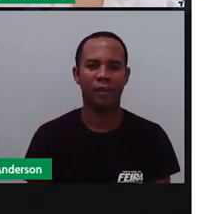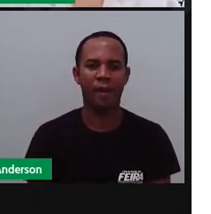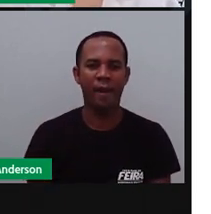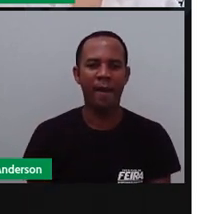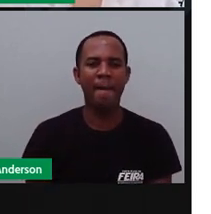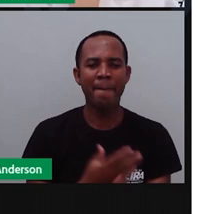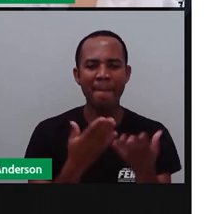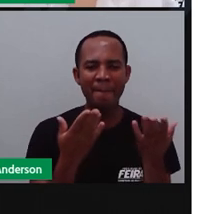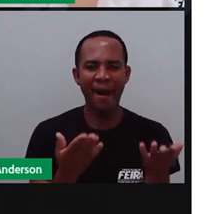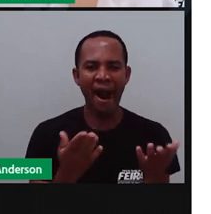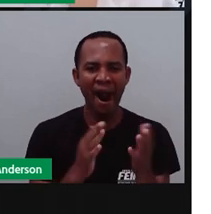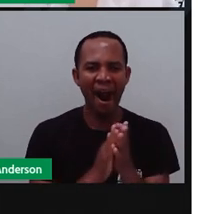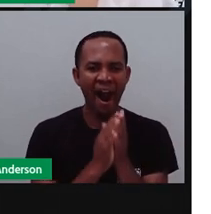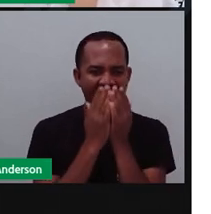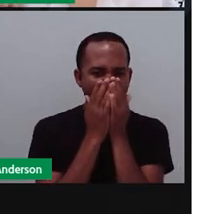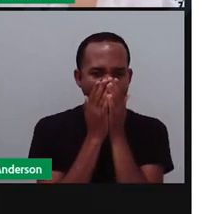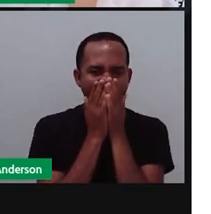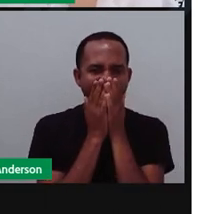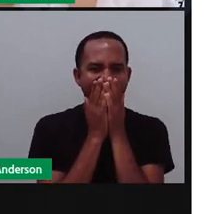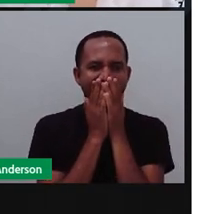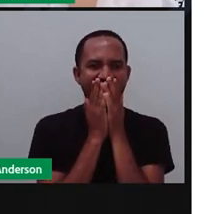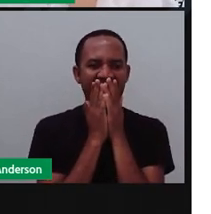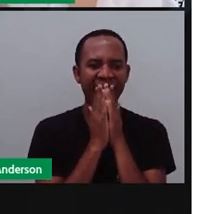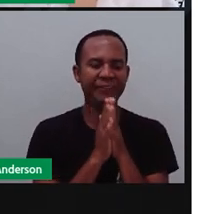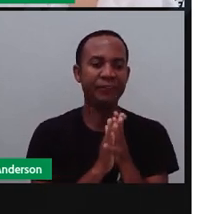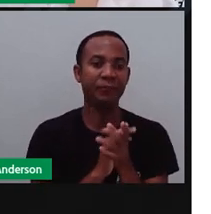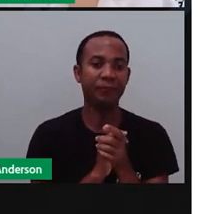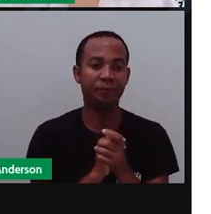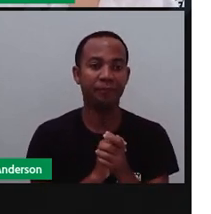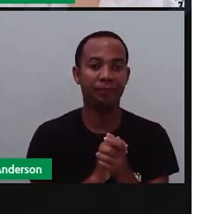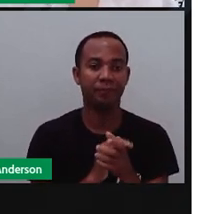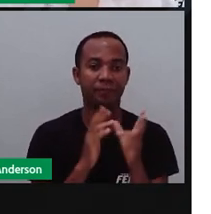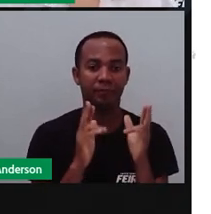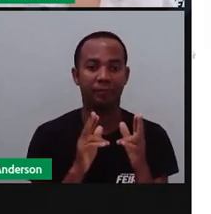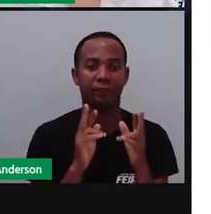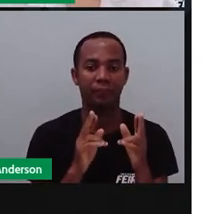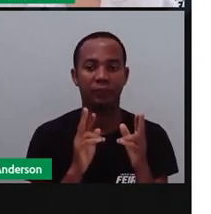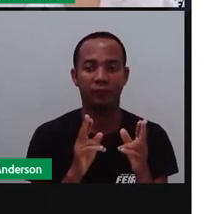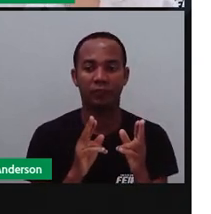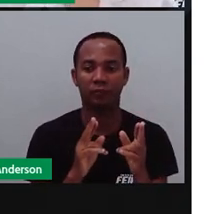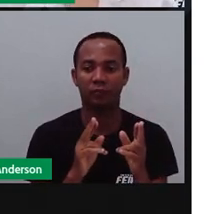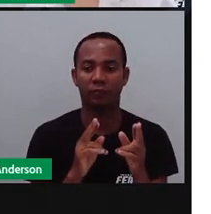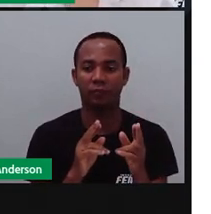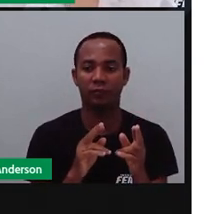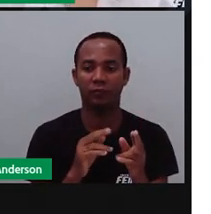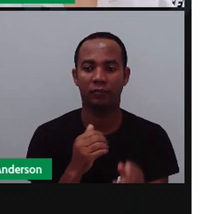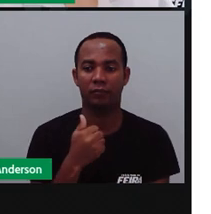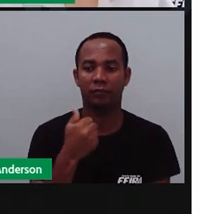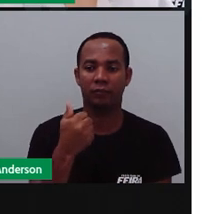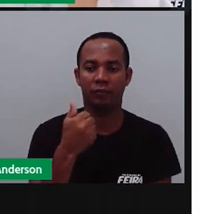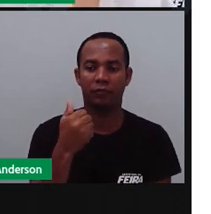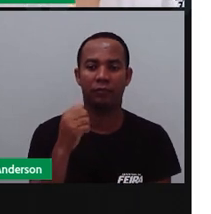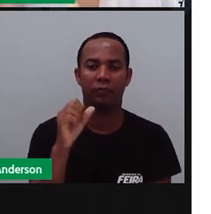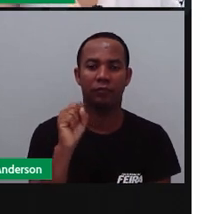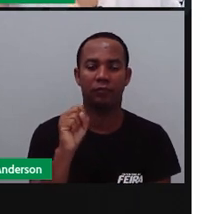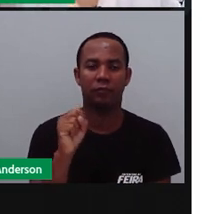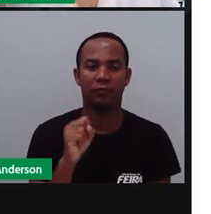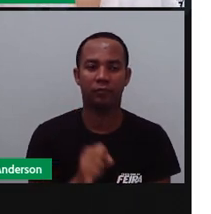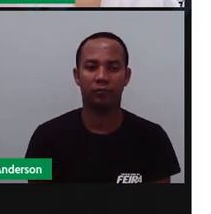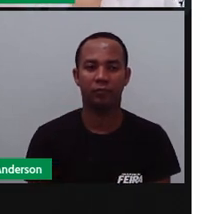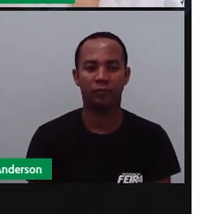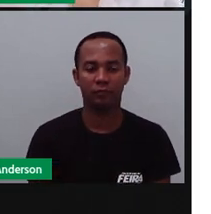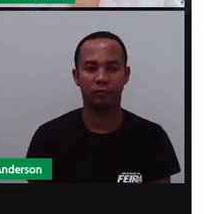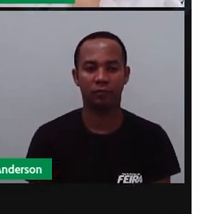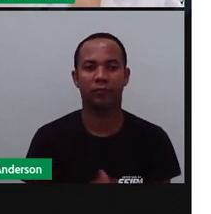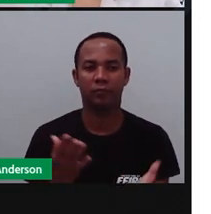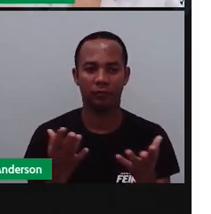dezoito. Então, por isso que cinco, mais três, mais quatro, mais seis, é igual ao quê? A dezoito. A